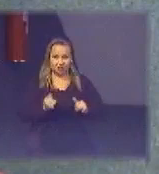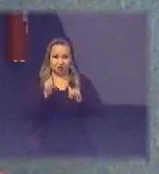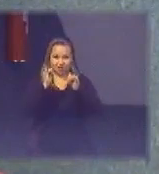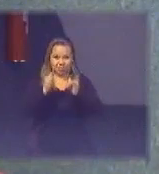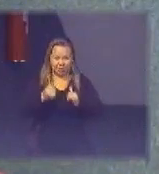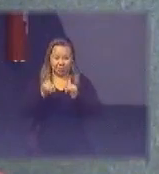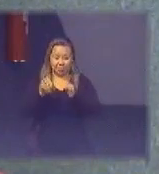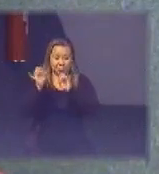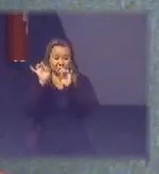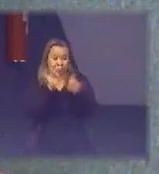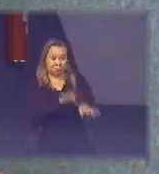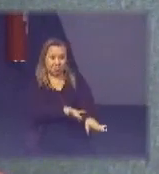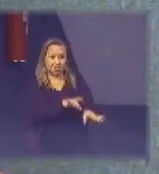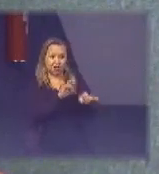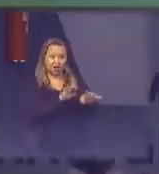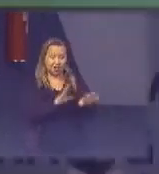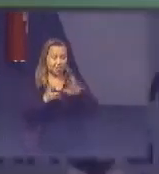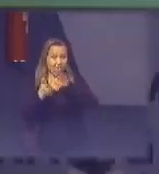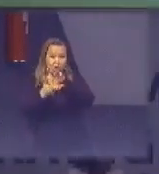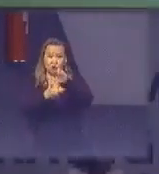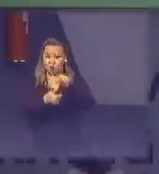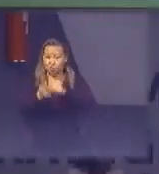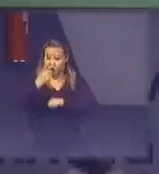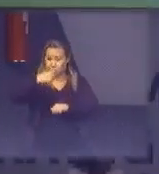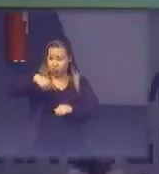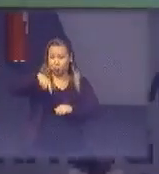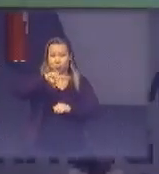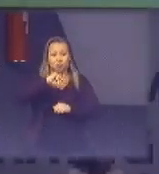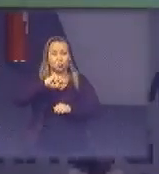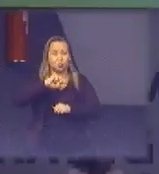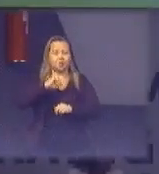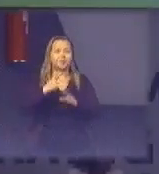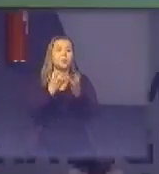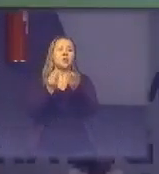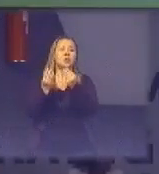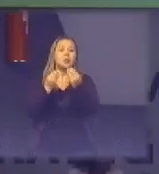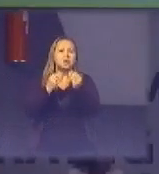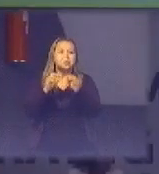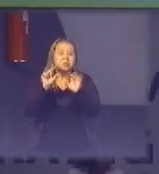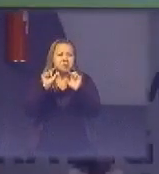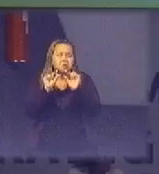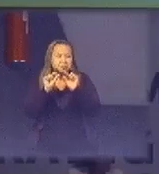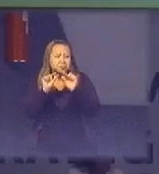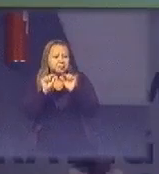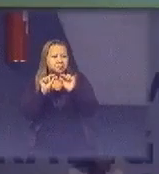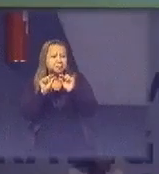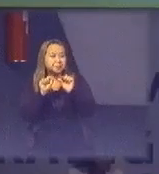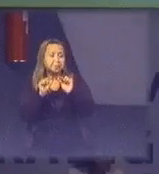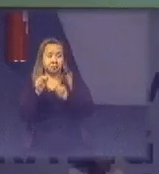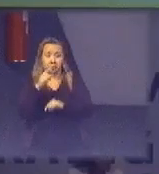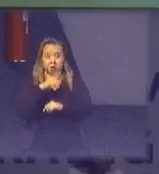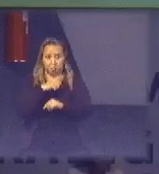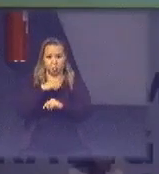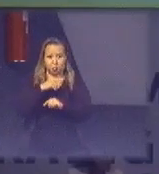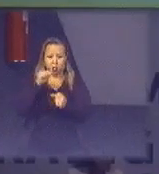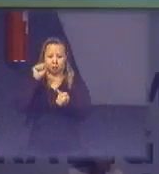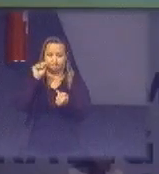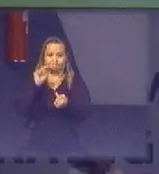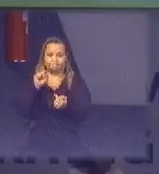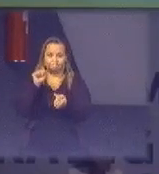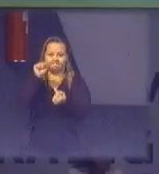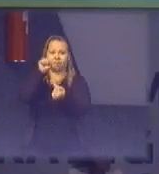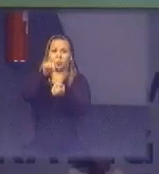descartados no mundo inteiro e muito pouco disso tem uma destinação correta